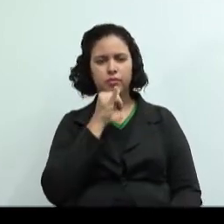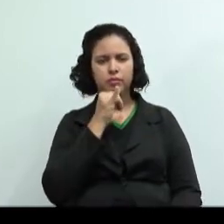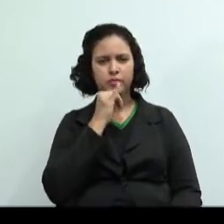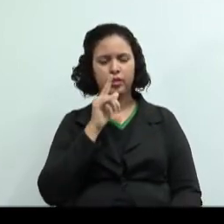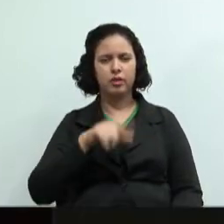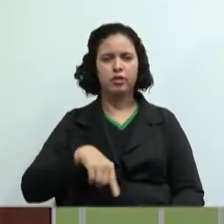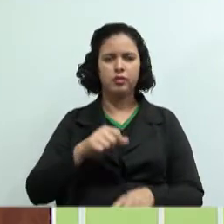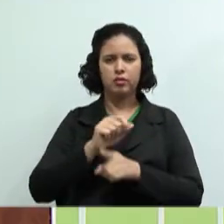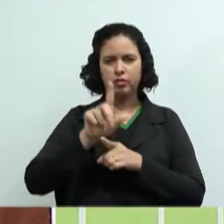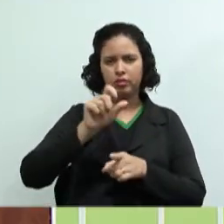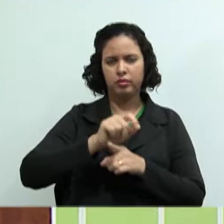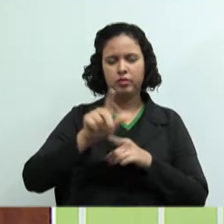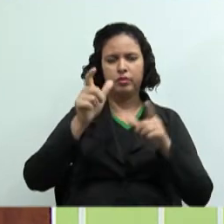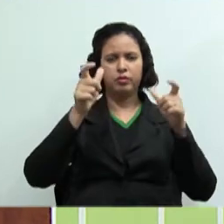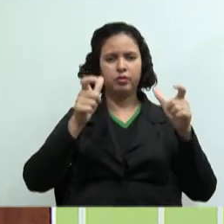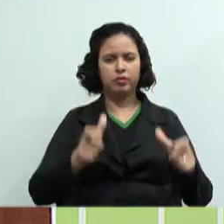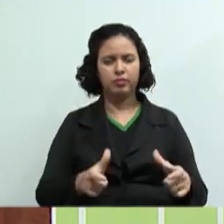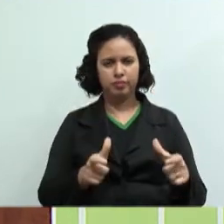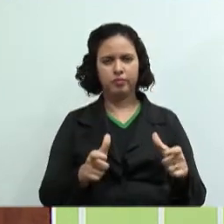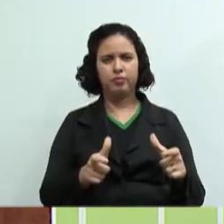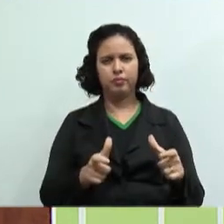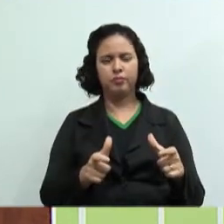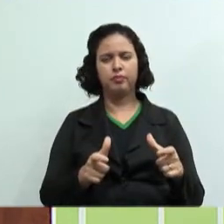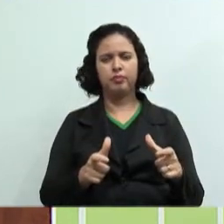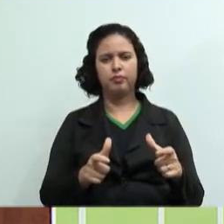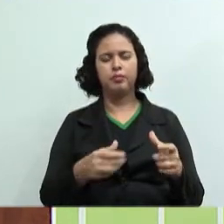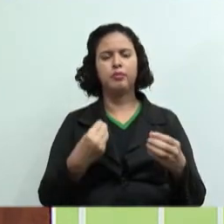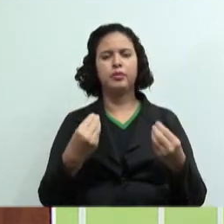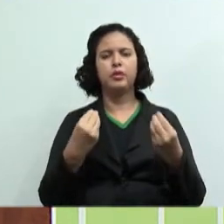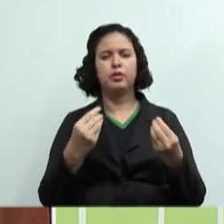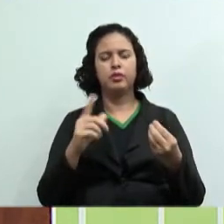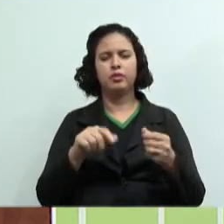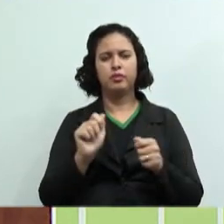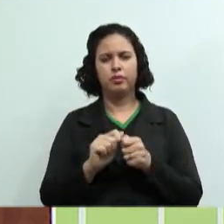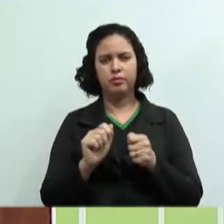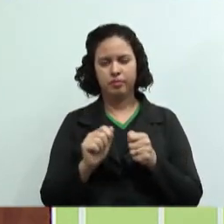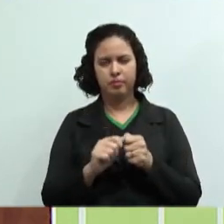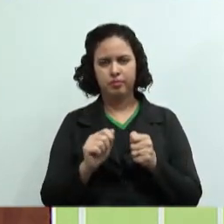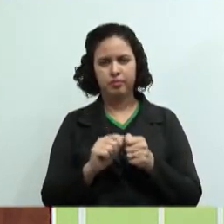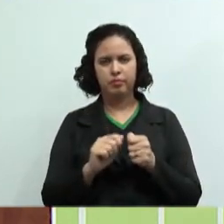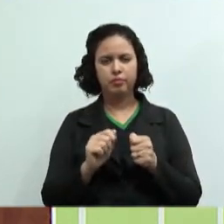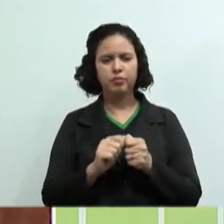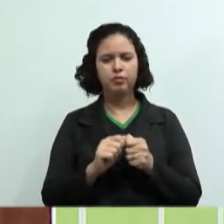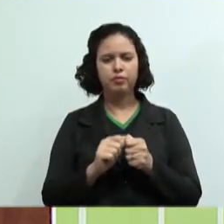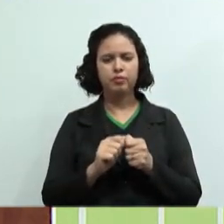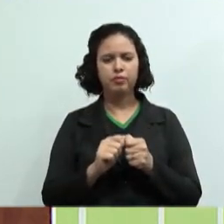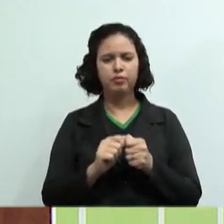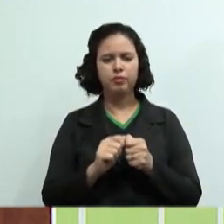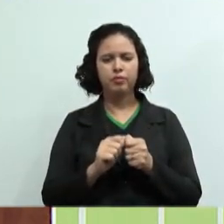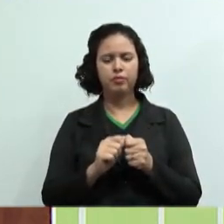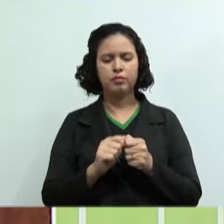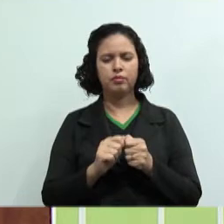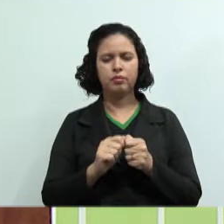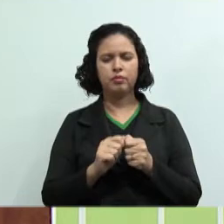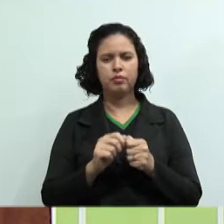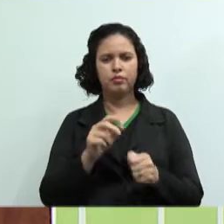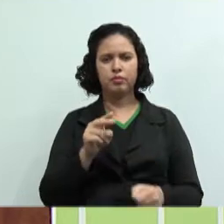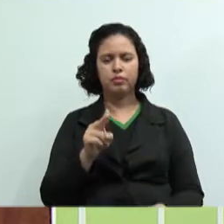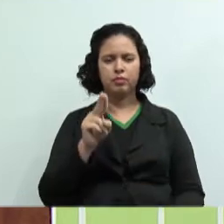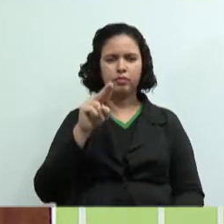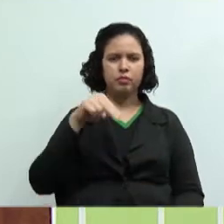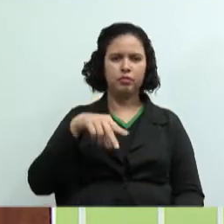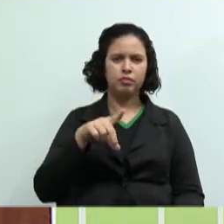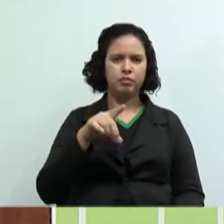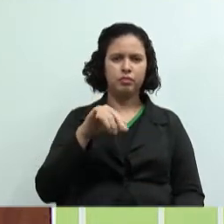o aluguel do espaço para produção dos pudins. É um